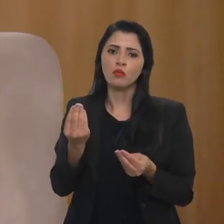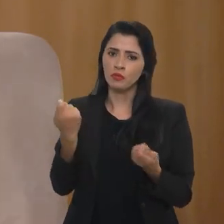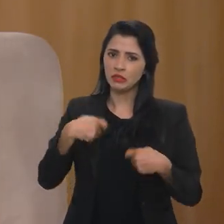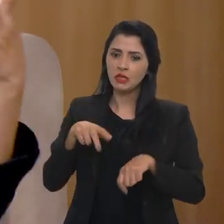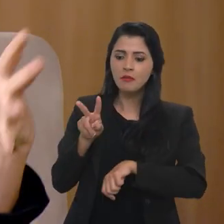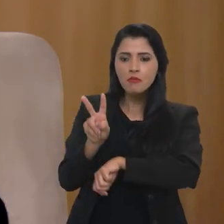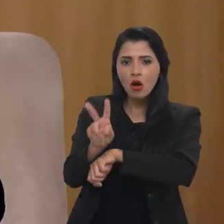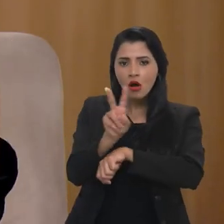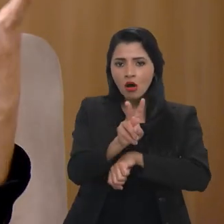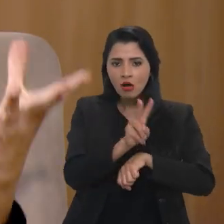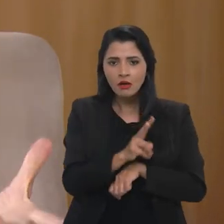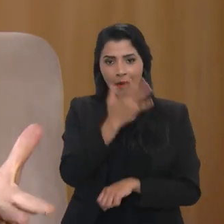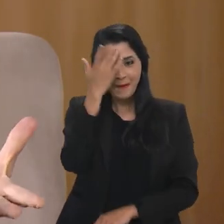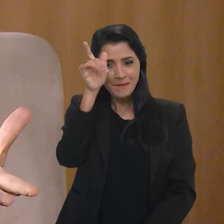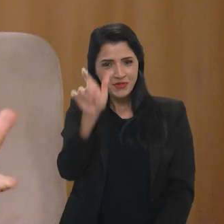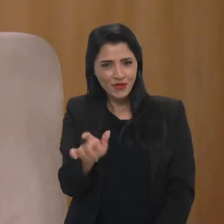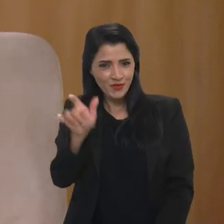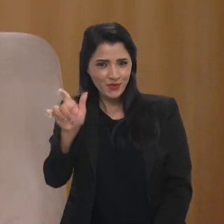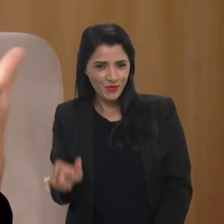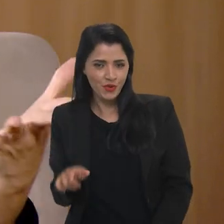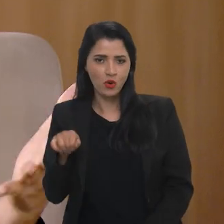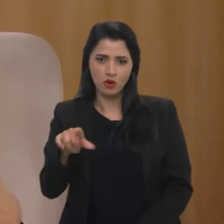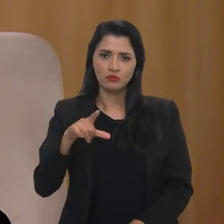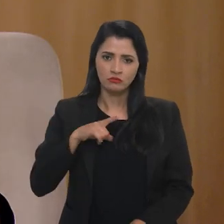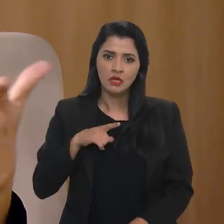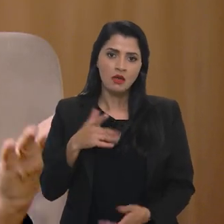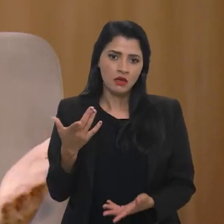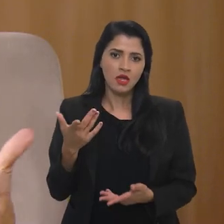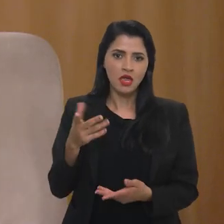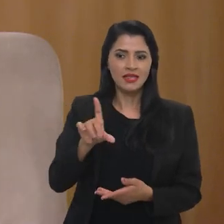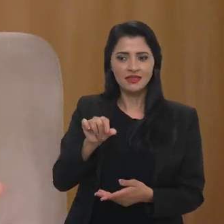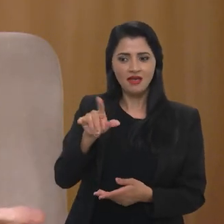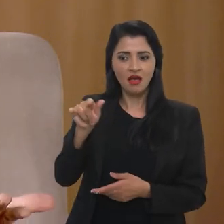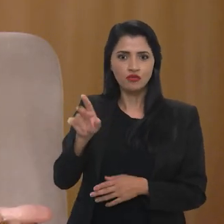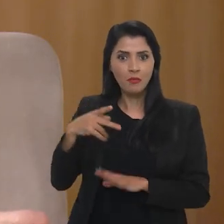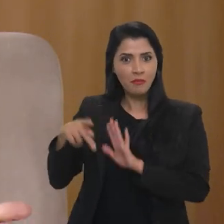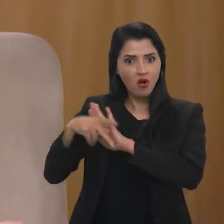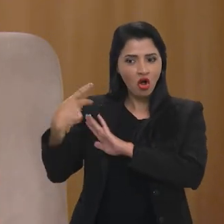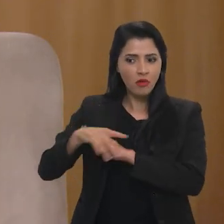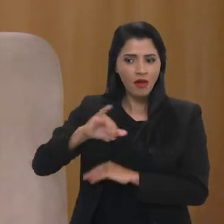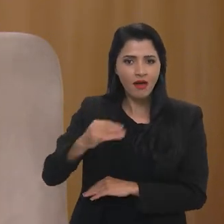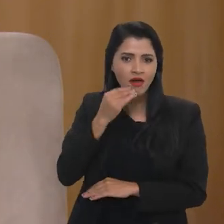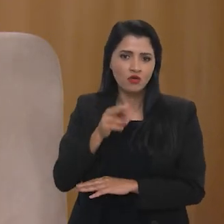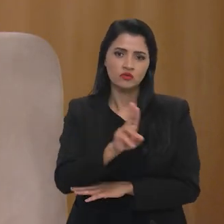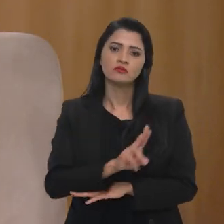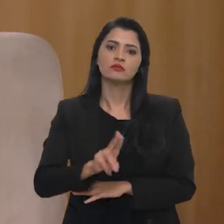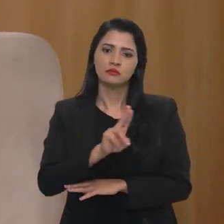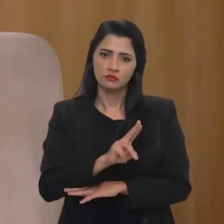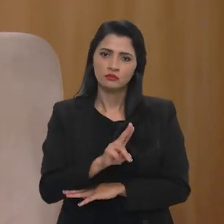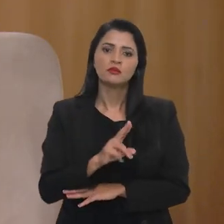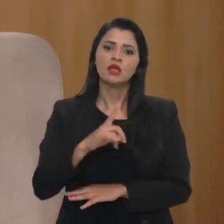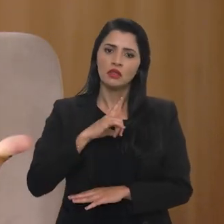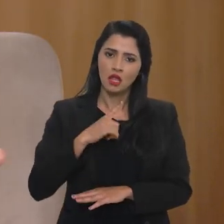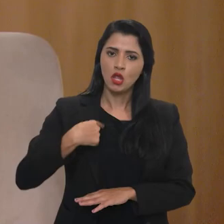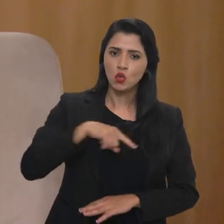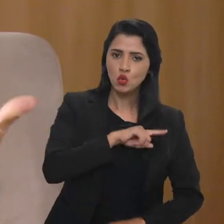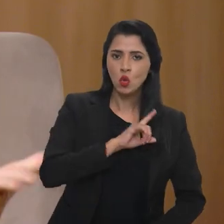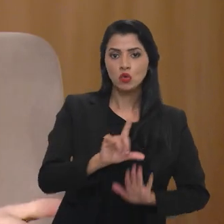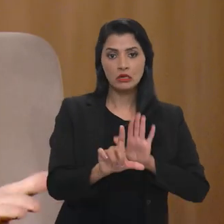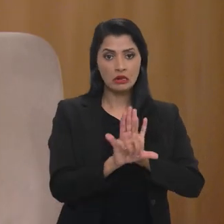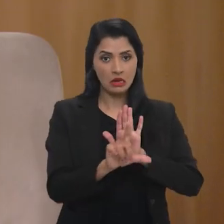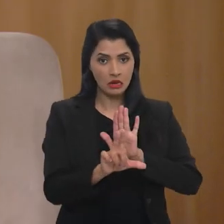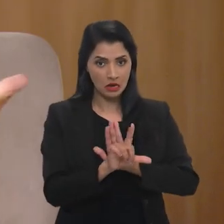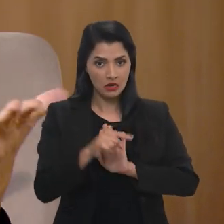usa, enfim. Tem que ter proteções para as pessoas que estão tendo esses dados usados. Então, a gente tem a nossa